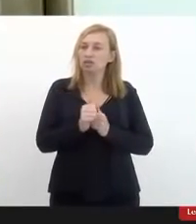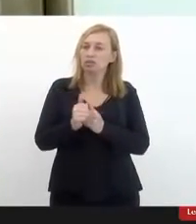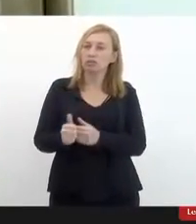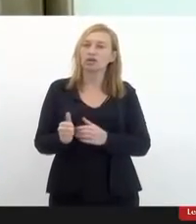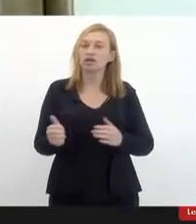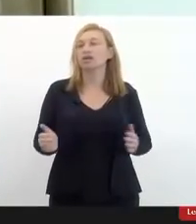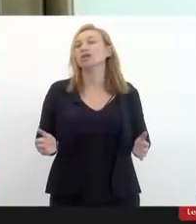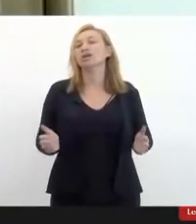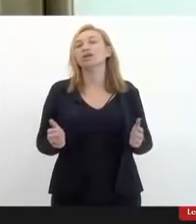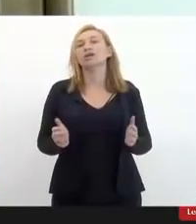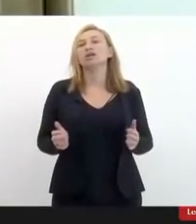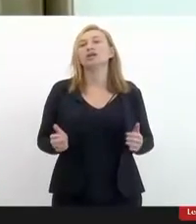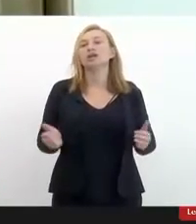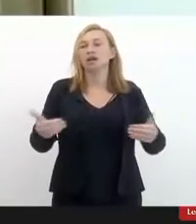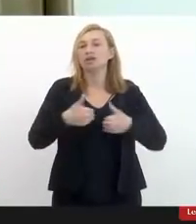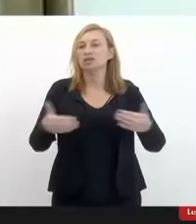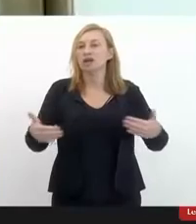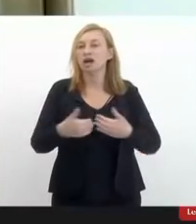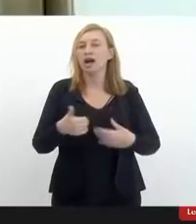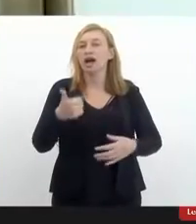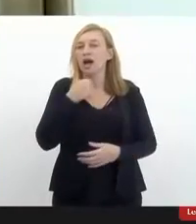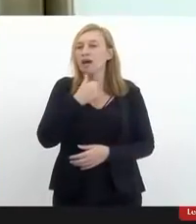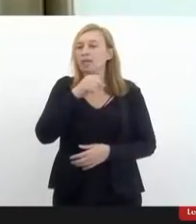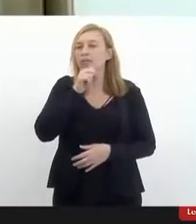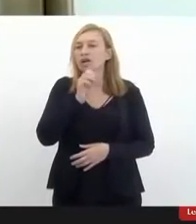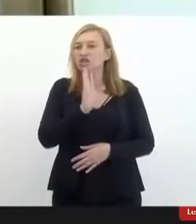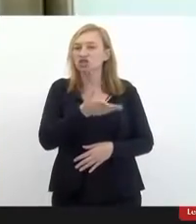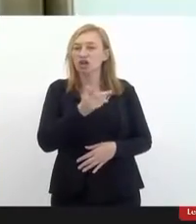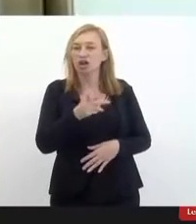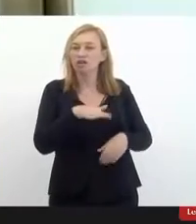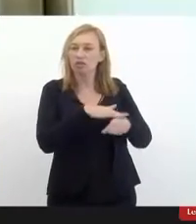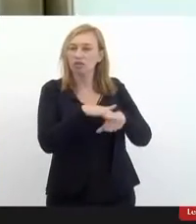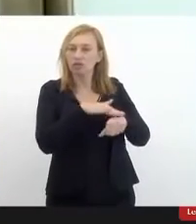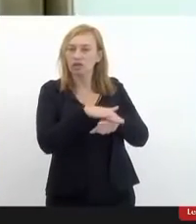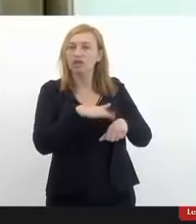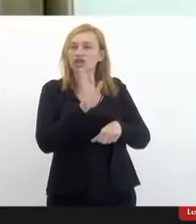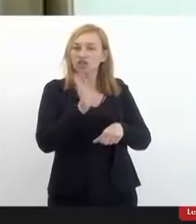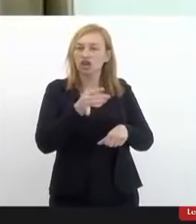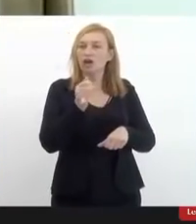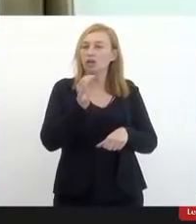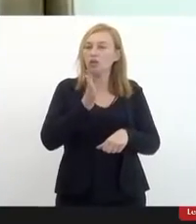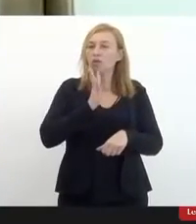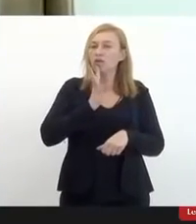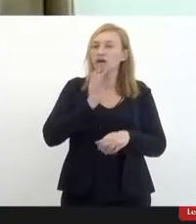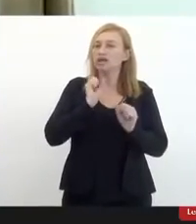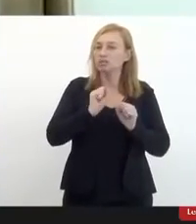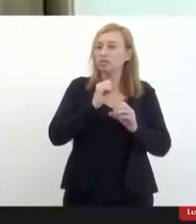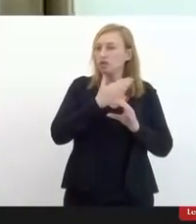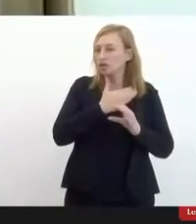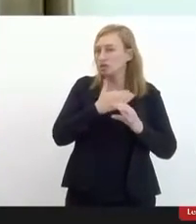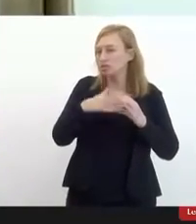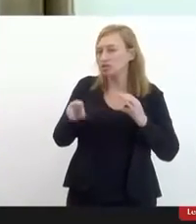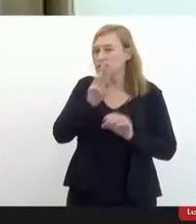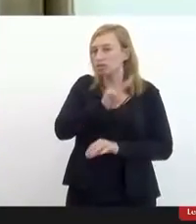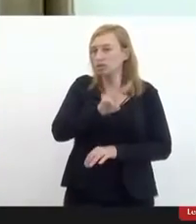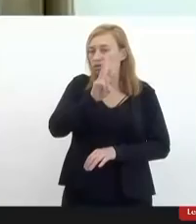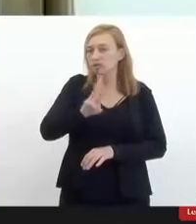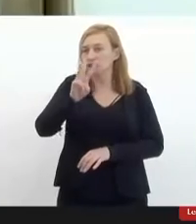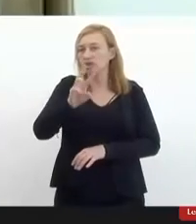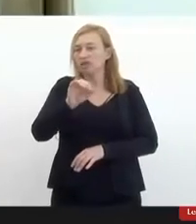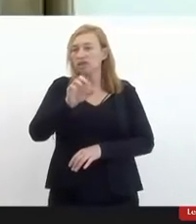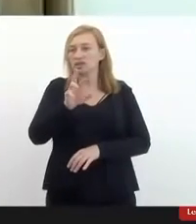mãe entra em contato com ele e ele já conhece, ele pode emitir pelo site do CRM com